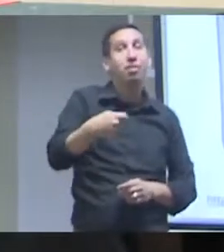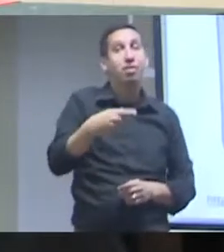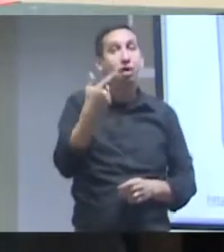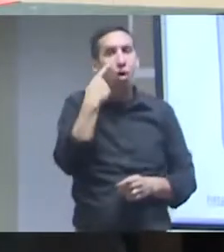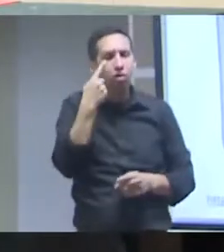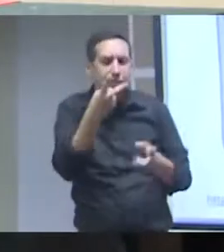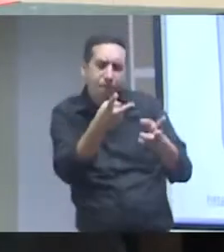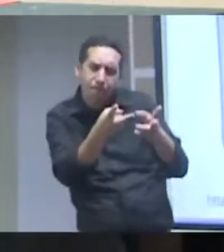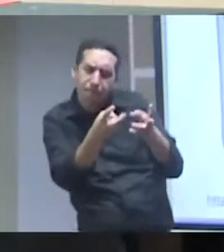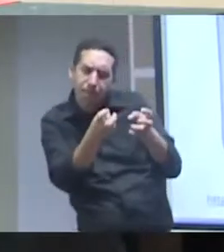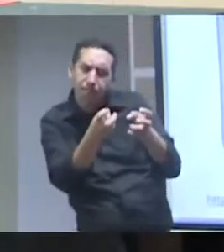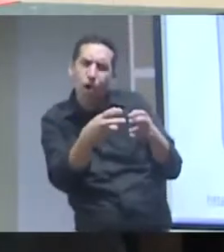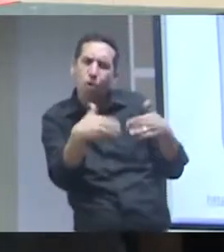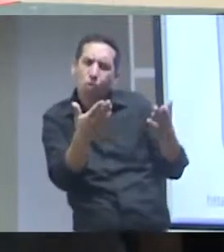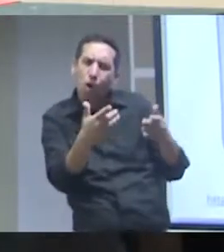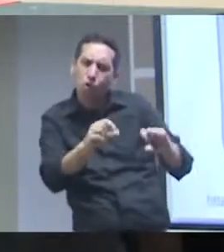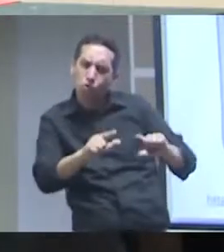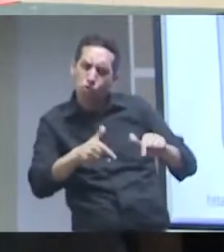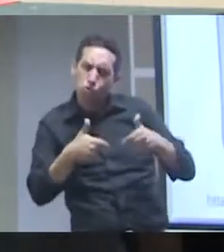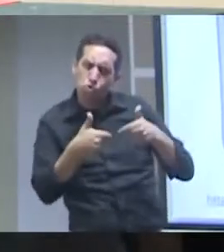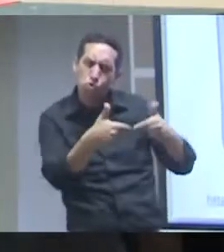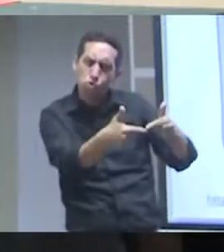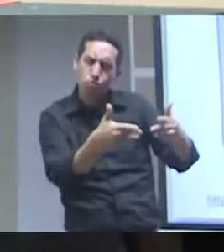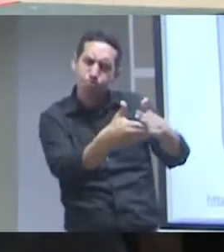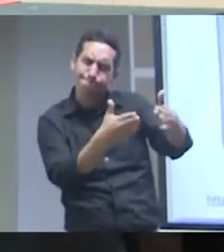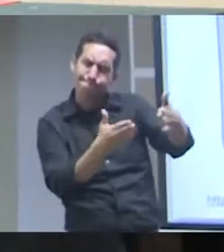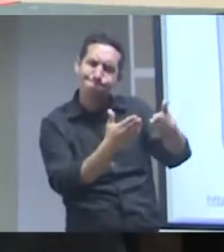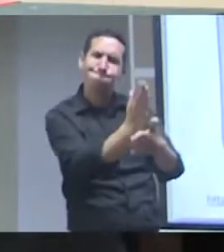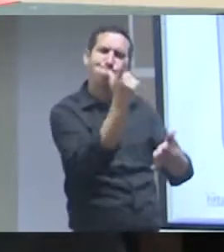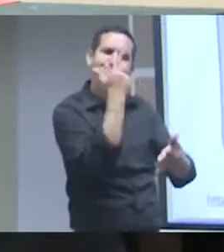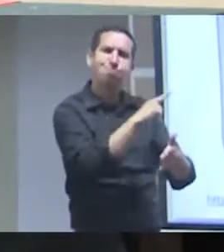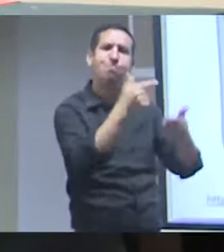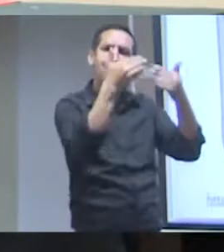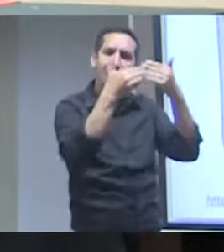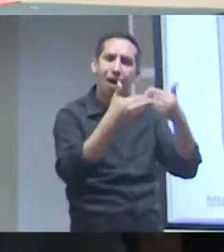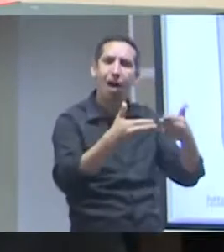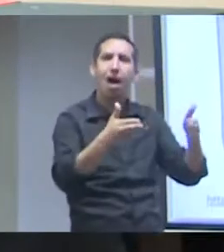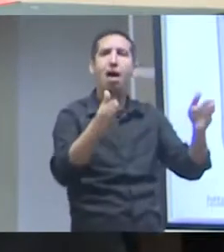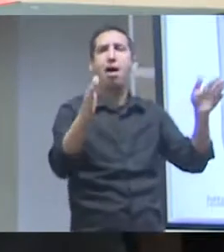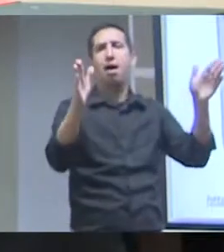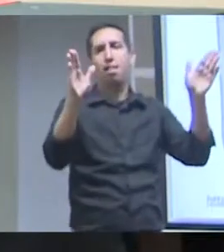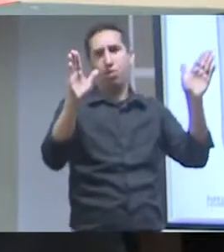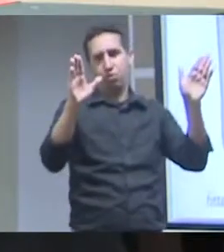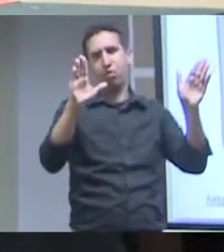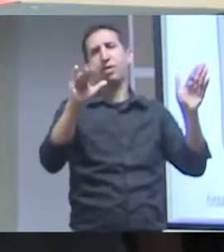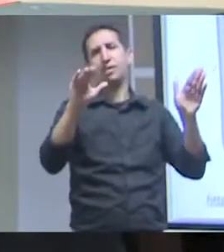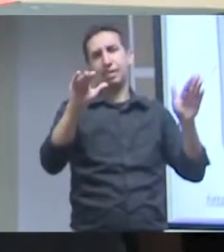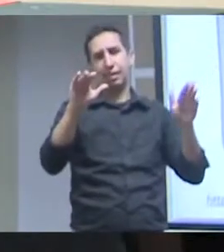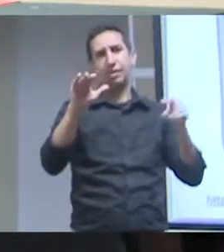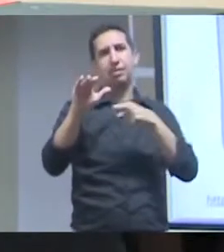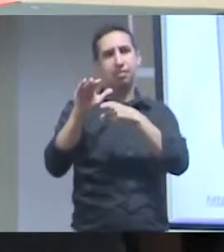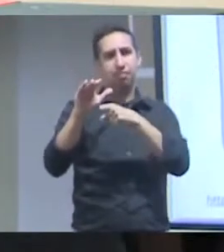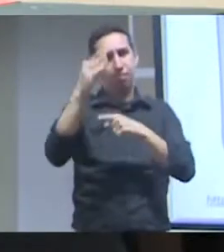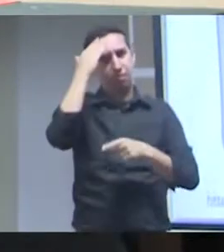discussão sobre abertura e abertura da ciência em particular. Obrigada. Obrigada.